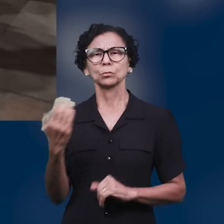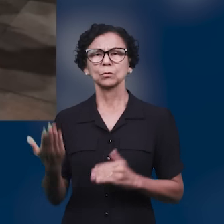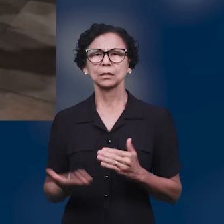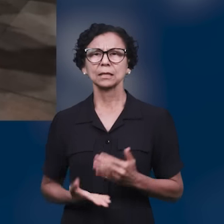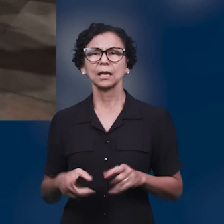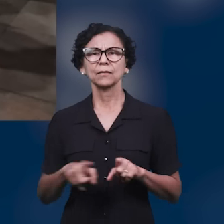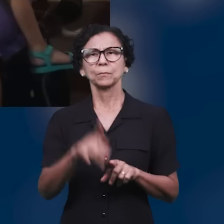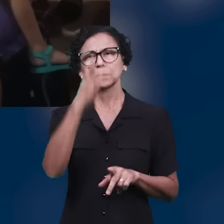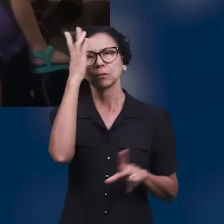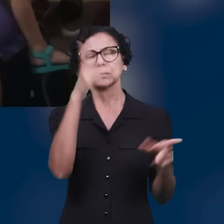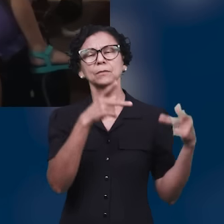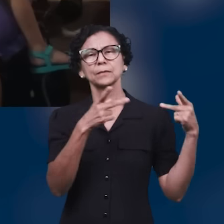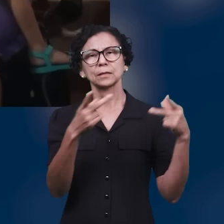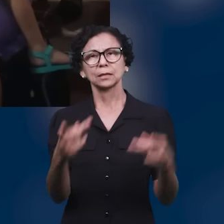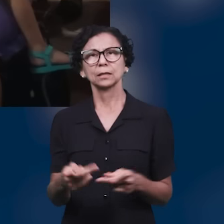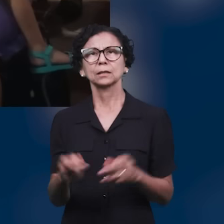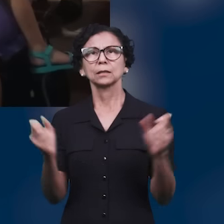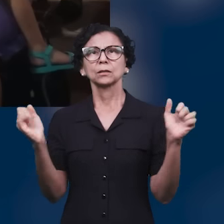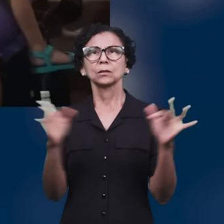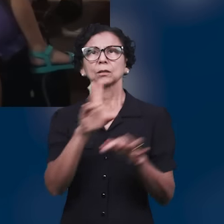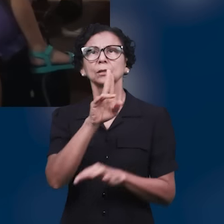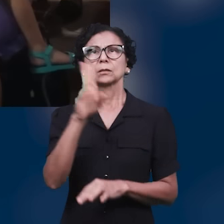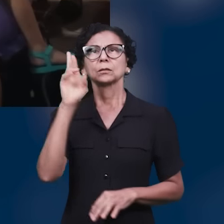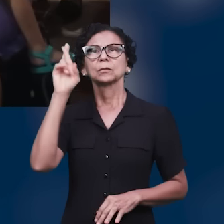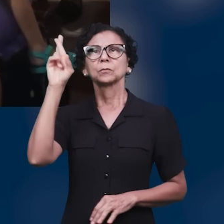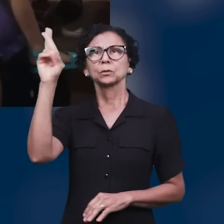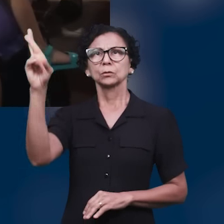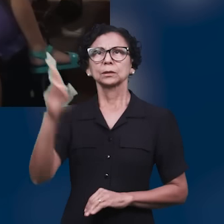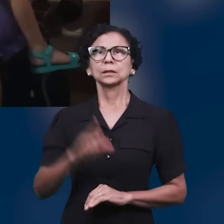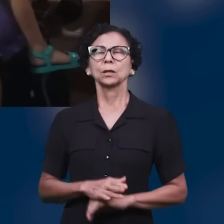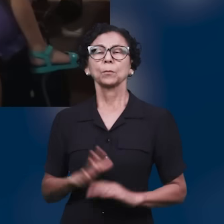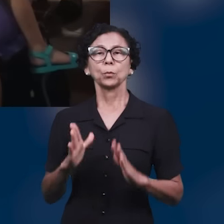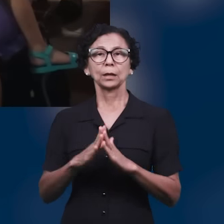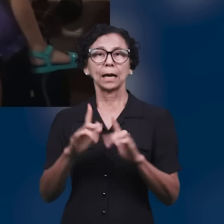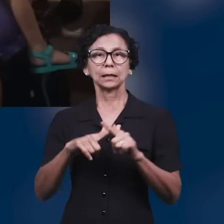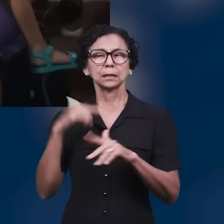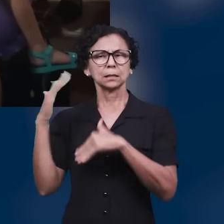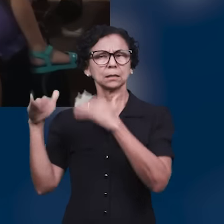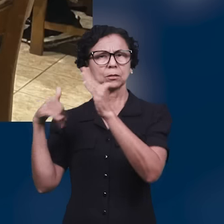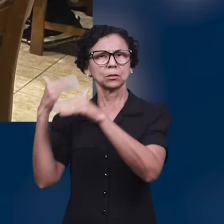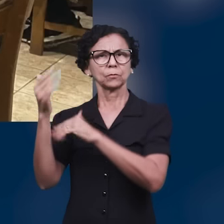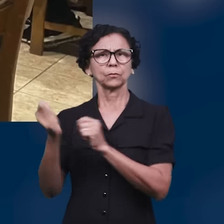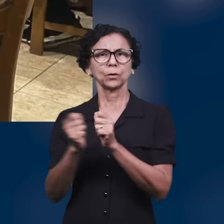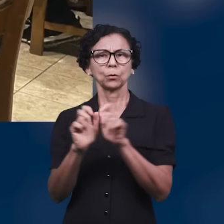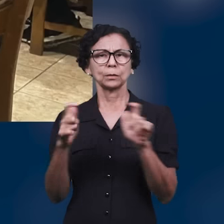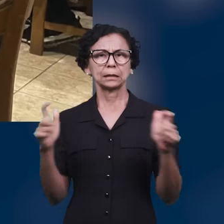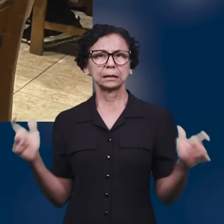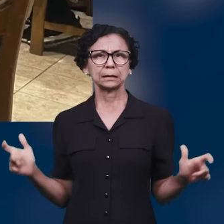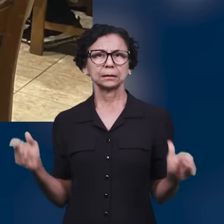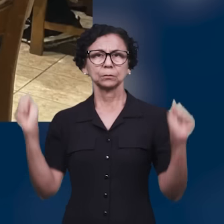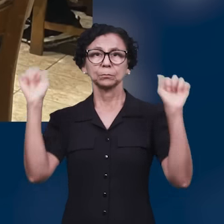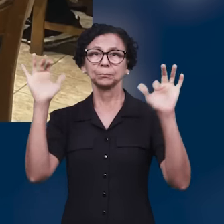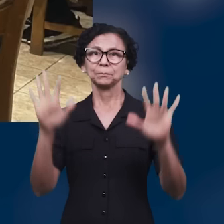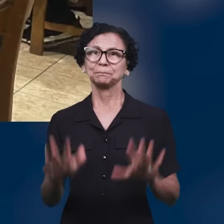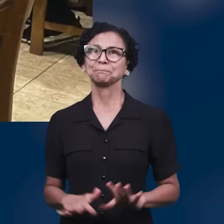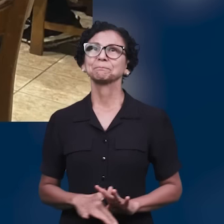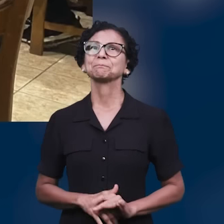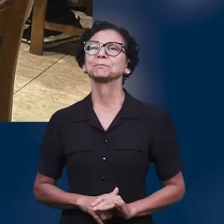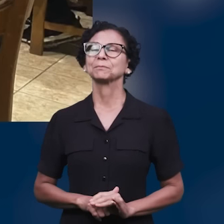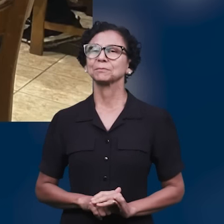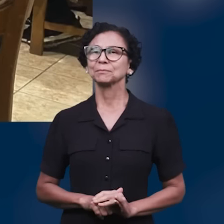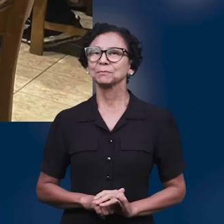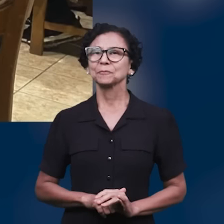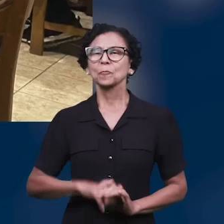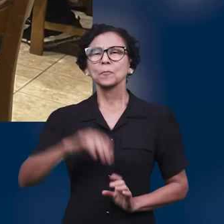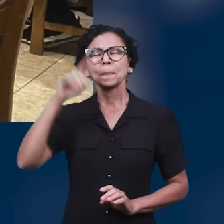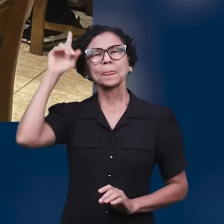pelas portas abertas, pelo crescimento do corpo de Cristo e por todas as bênçãos recebidas durante esse tempo. A